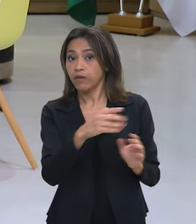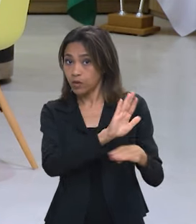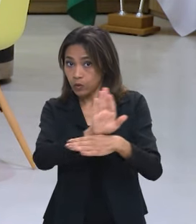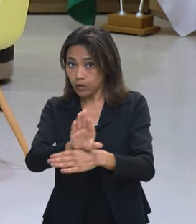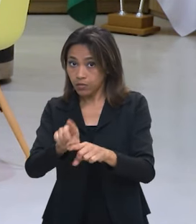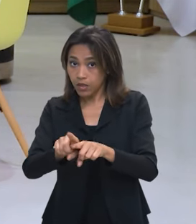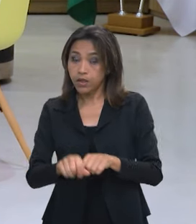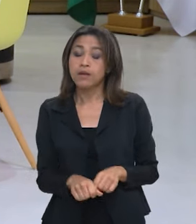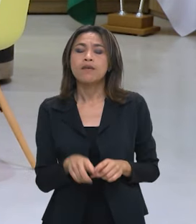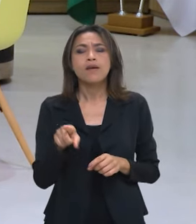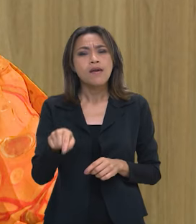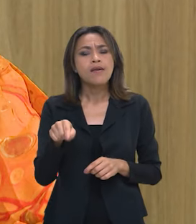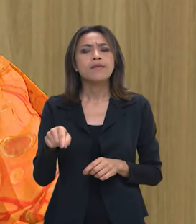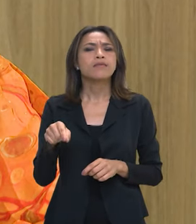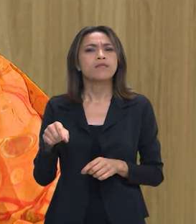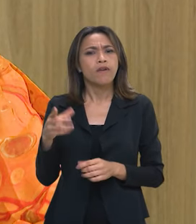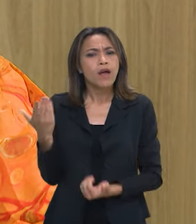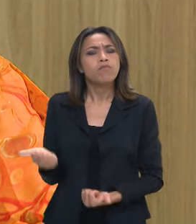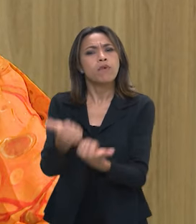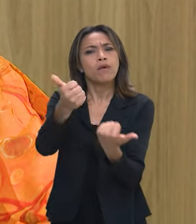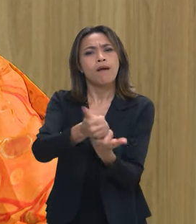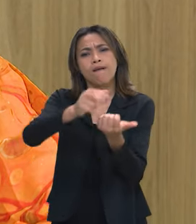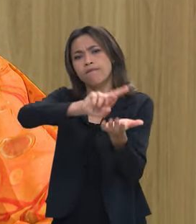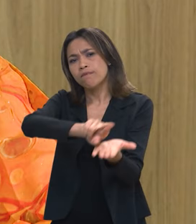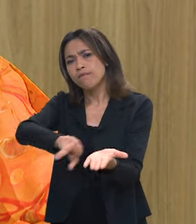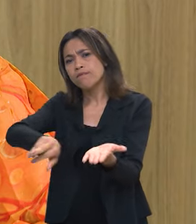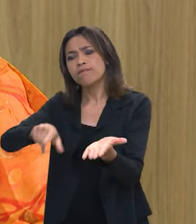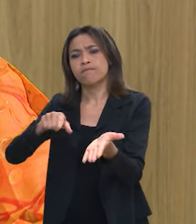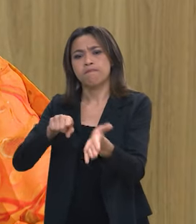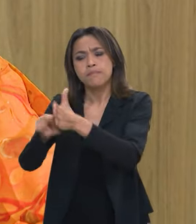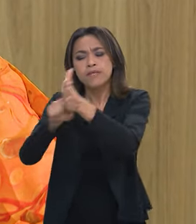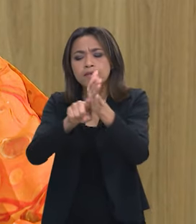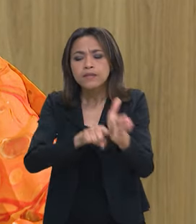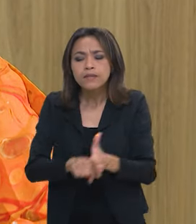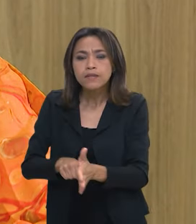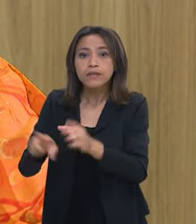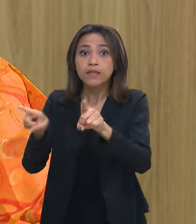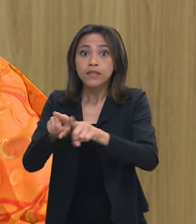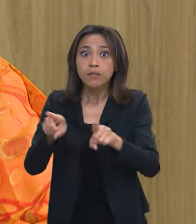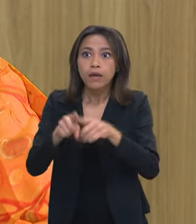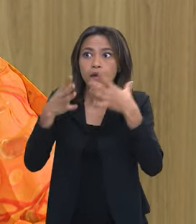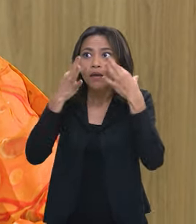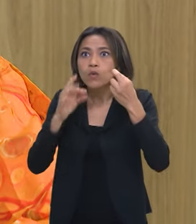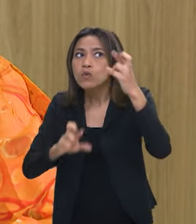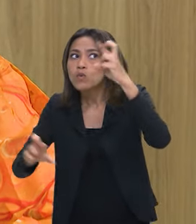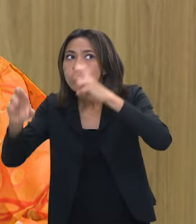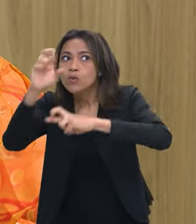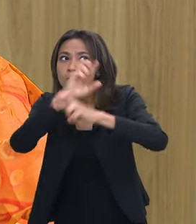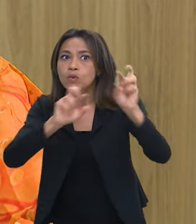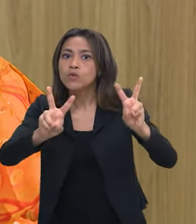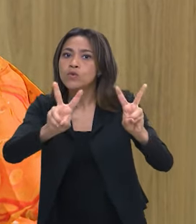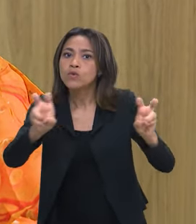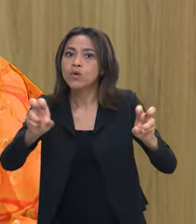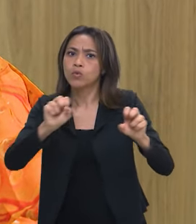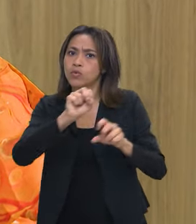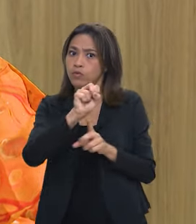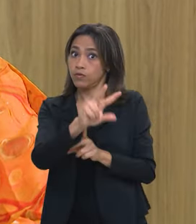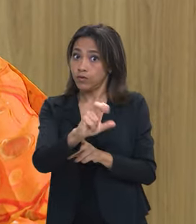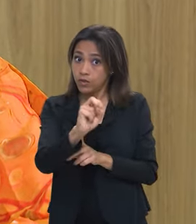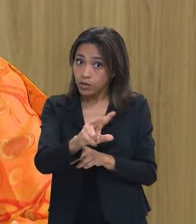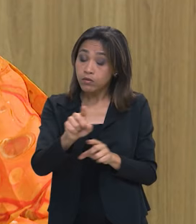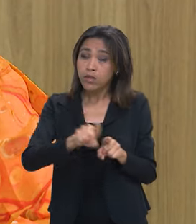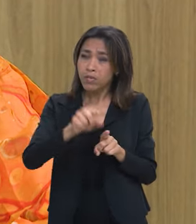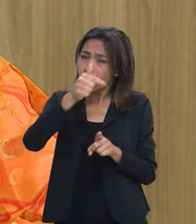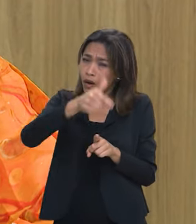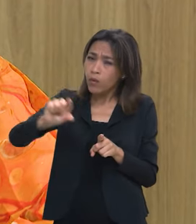para todo o trabalho de pesquisa e sobretudo vigilância em relação a vírus mas